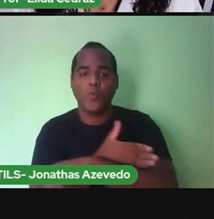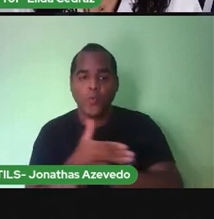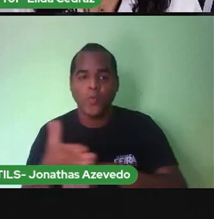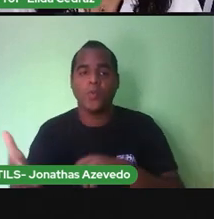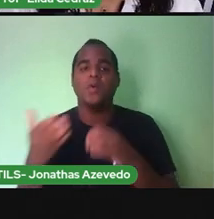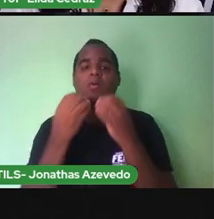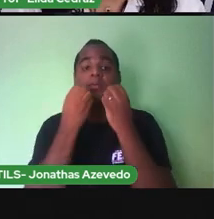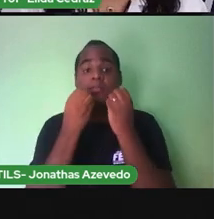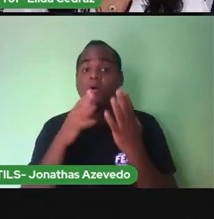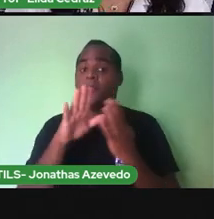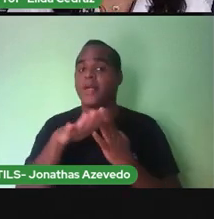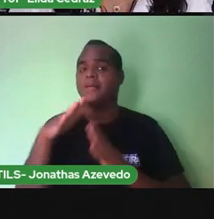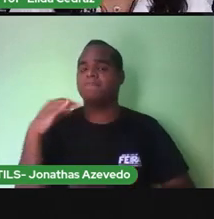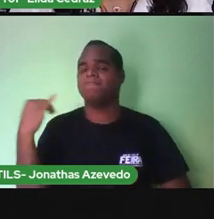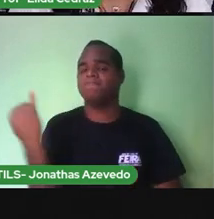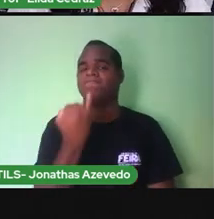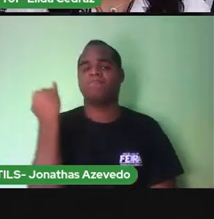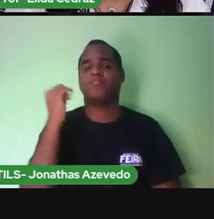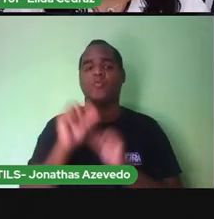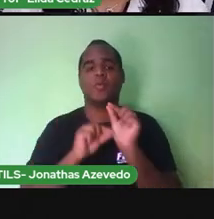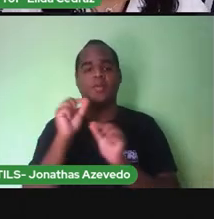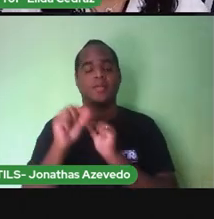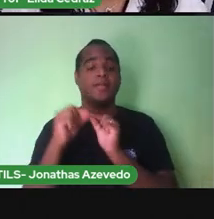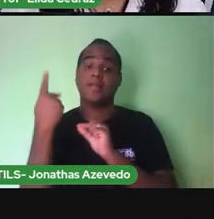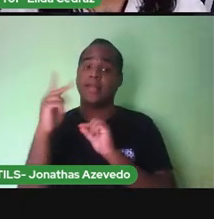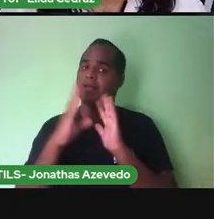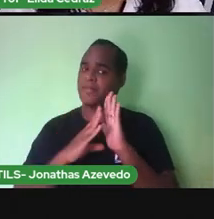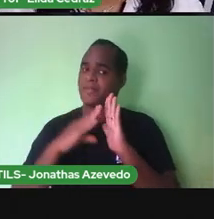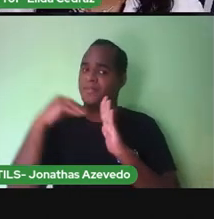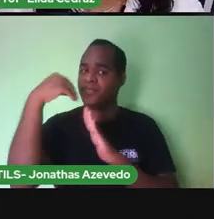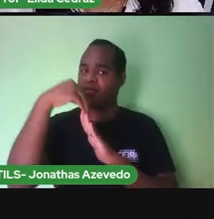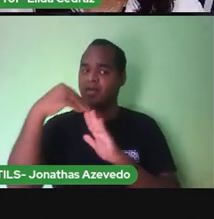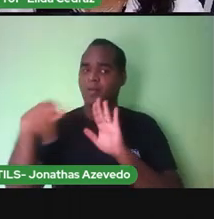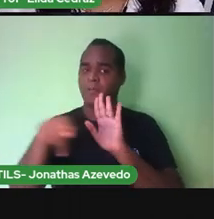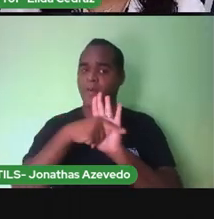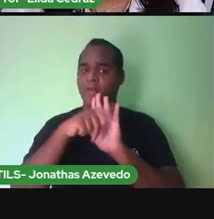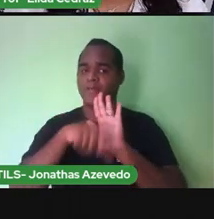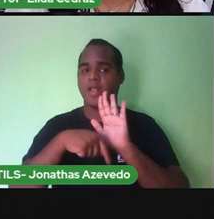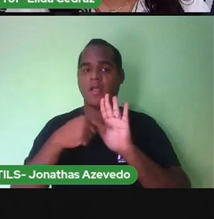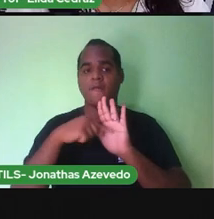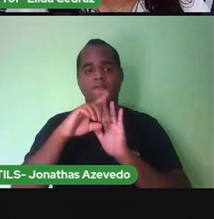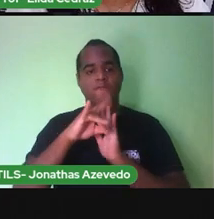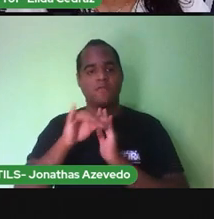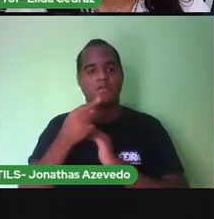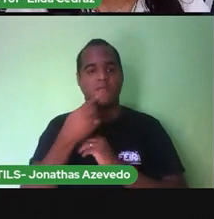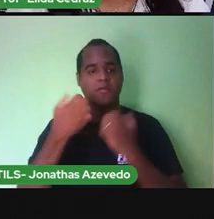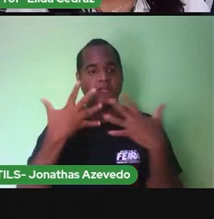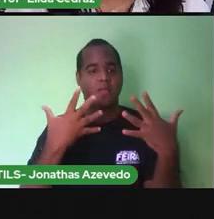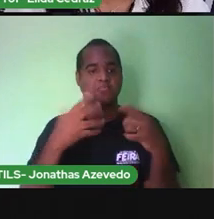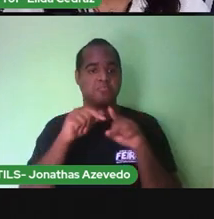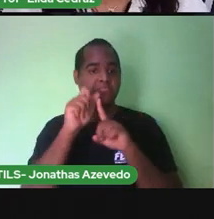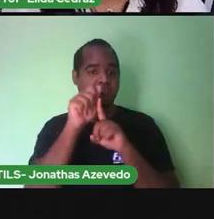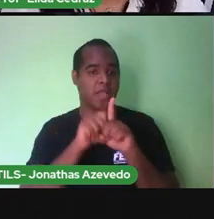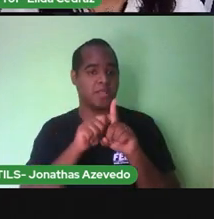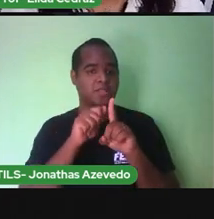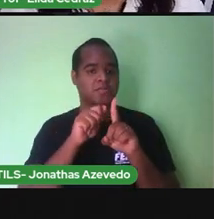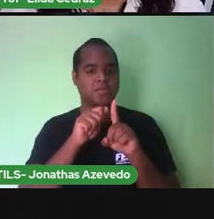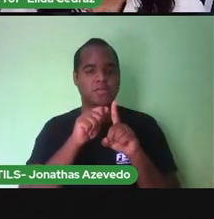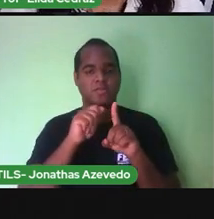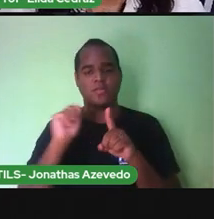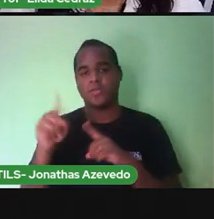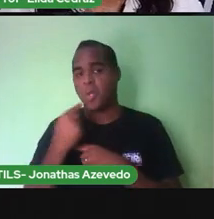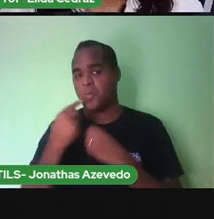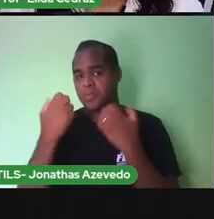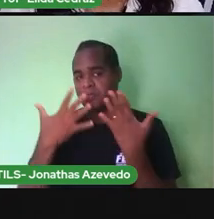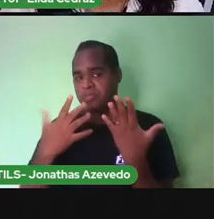é muito importante porque nele ficam registrados os dias do mês que nós estamos. Nós marcamos os